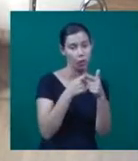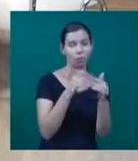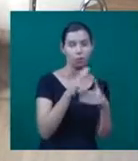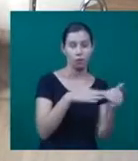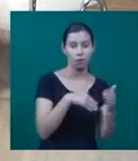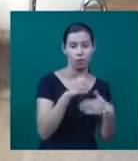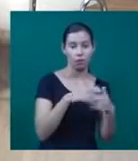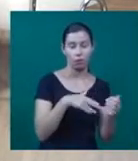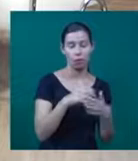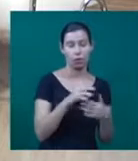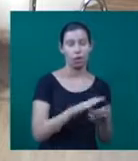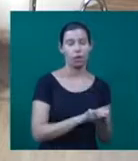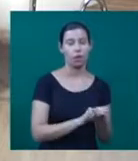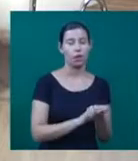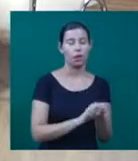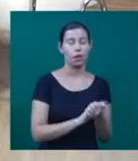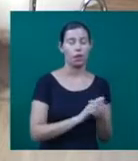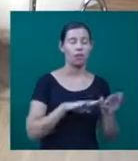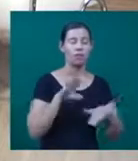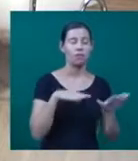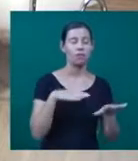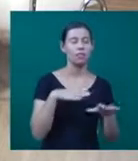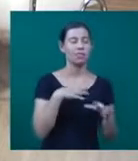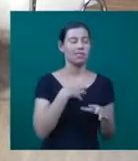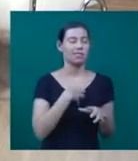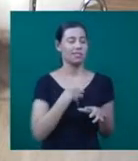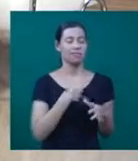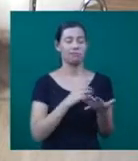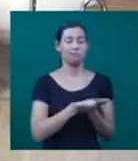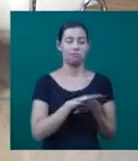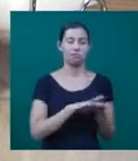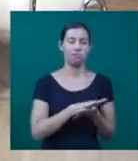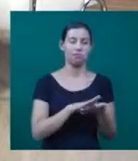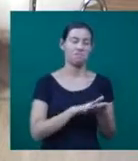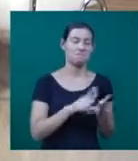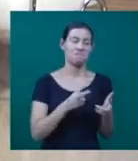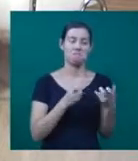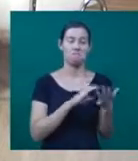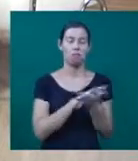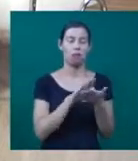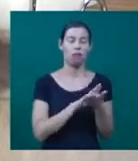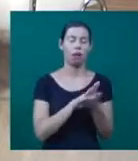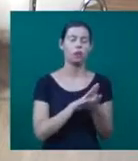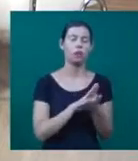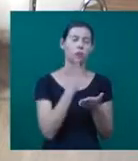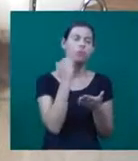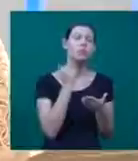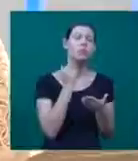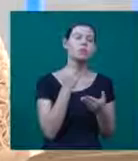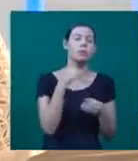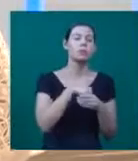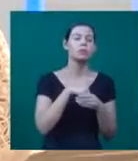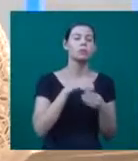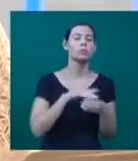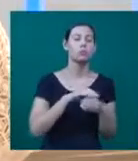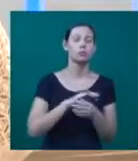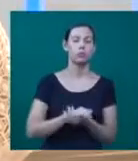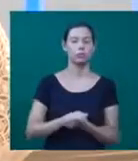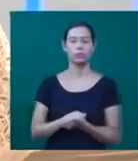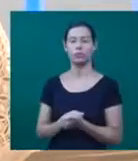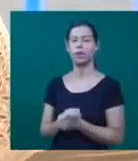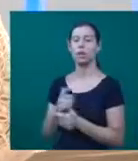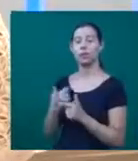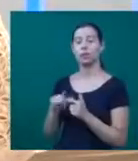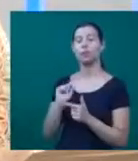órgãos que, aparentemente, ela não vê nada, pelo menos subcutâneo, ele não tem algo físico. Como é que ele percebe que tem algo diferente? Exatamente, esse é o grande